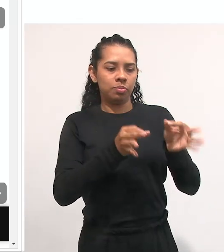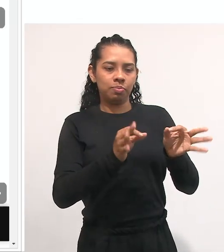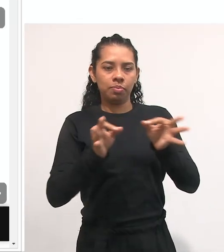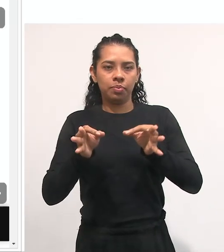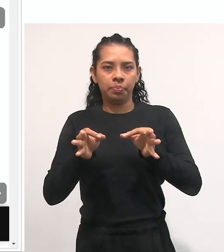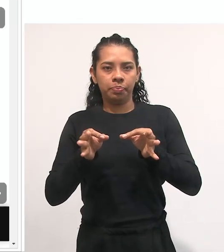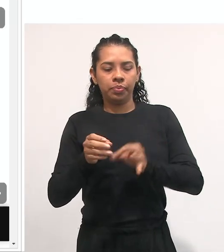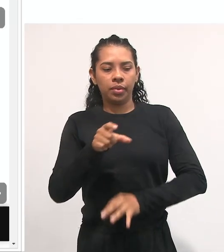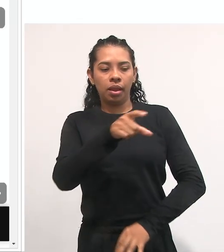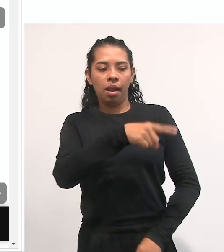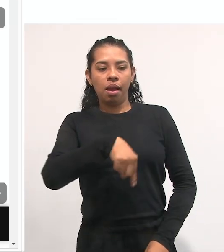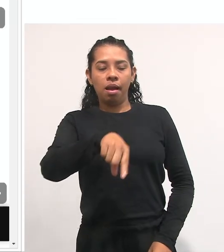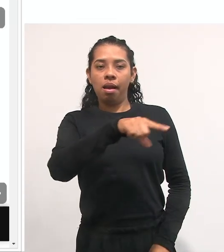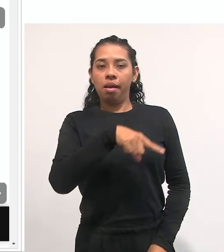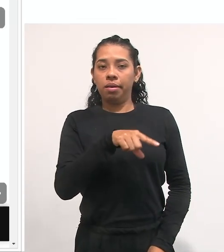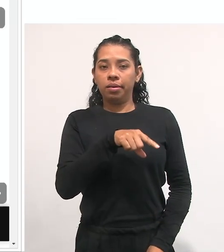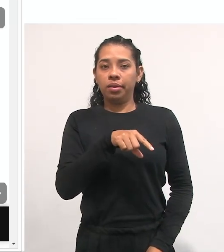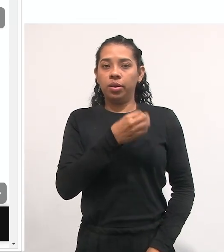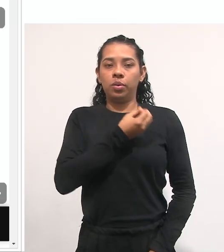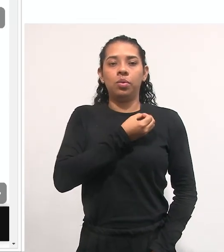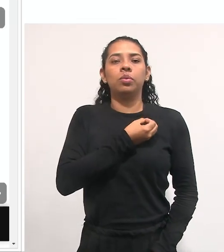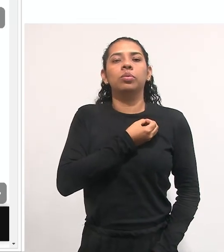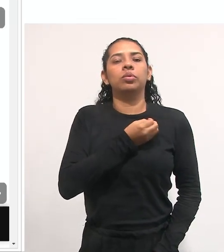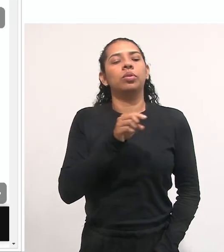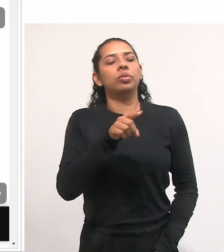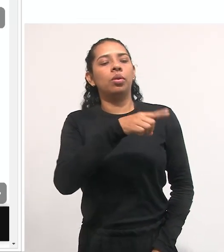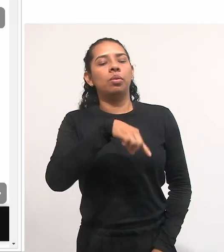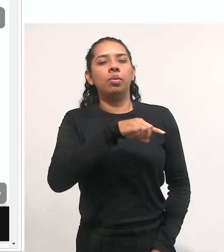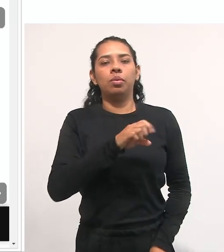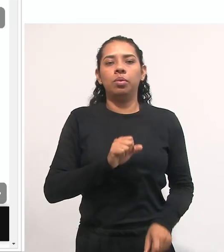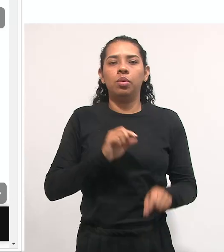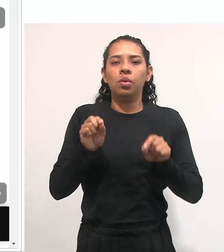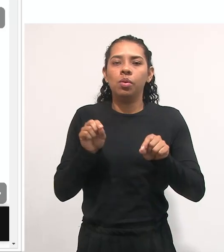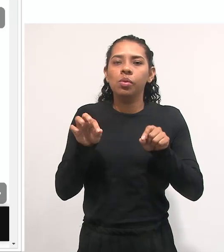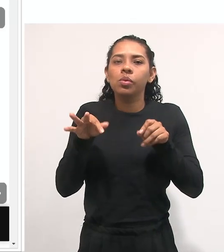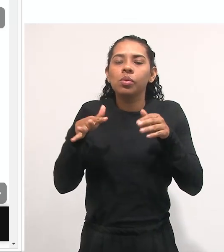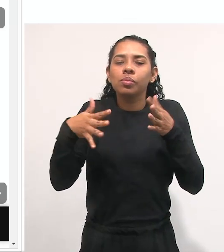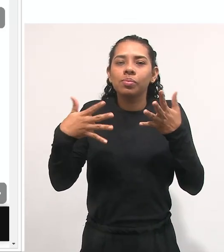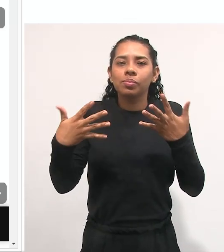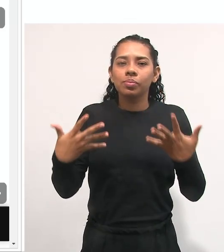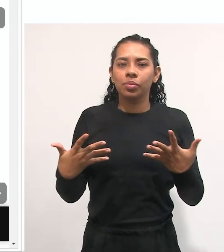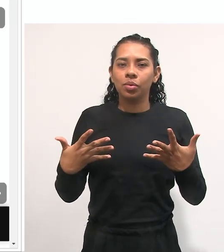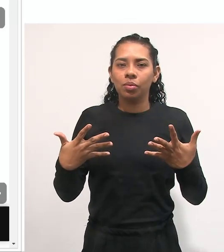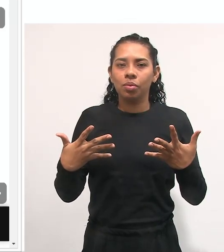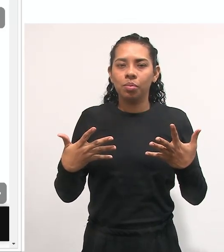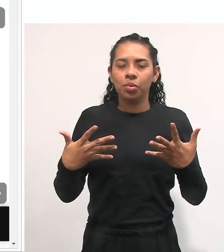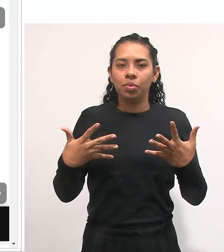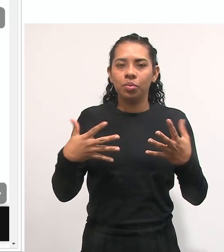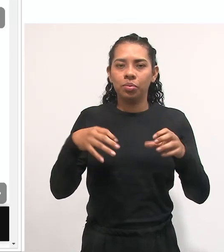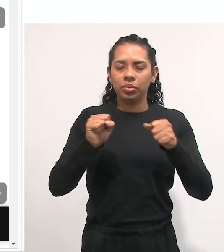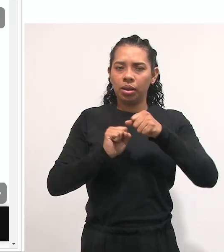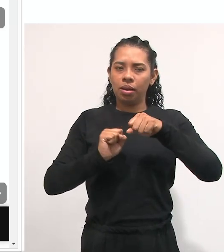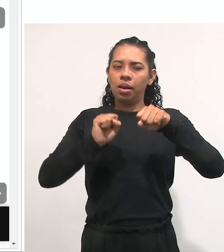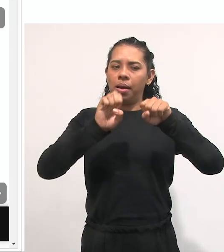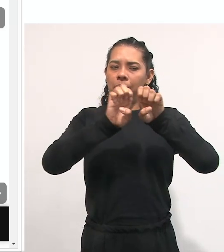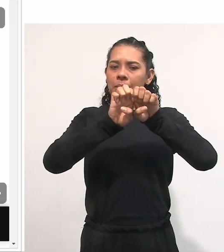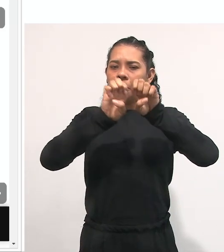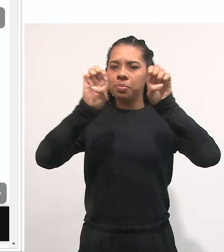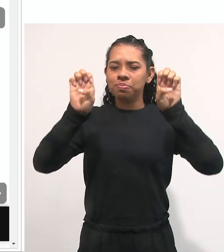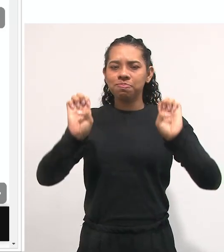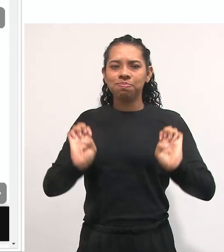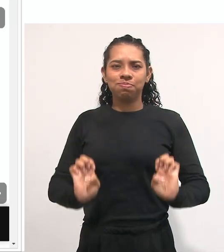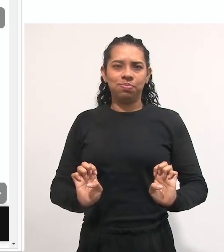com notas ou conceitos. Qualquer semelhança é mera coincidência? Quais os principais instrumentos utilizados?